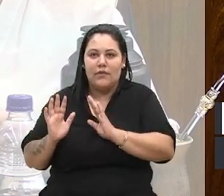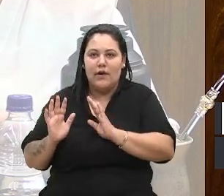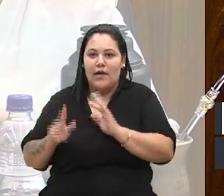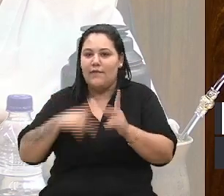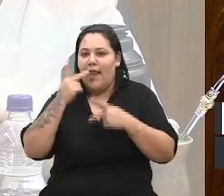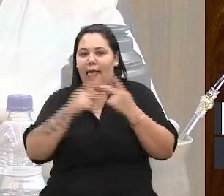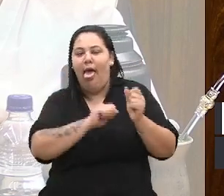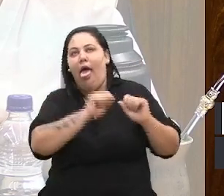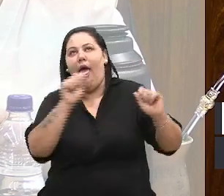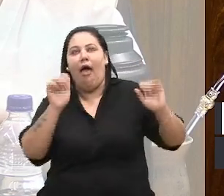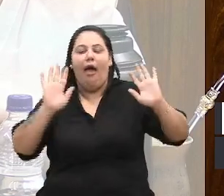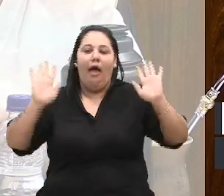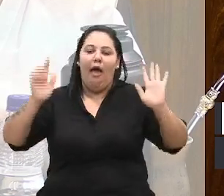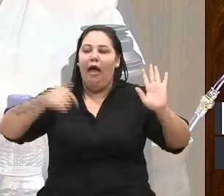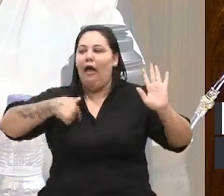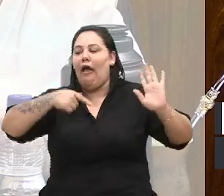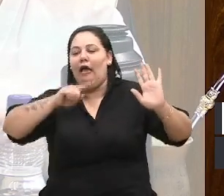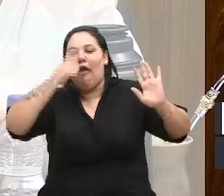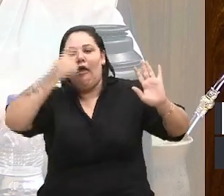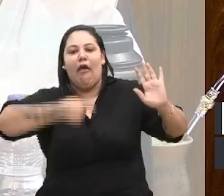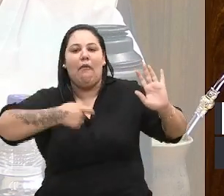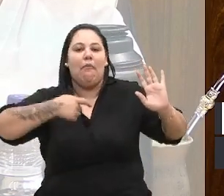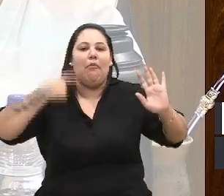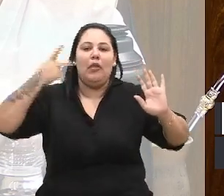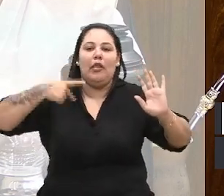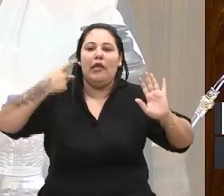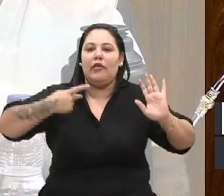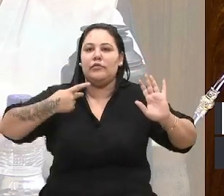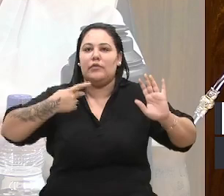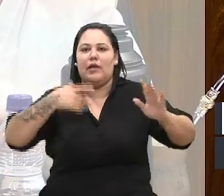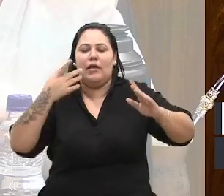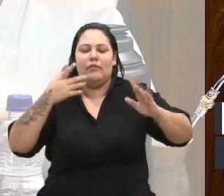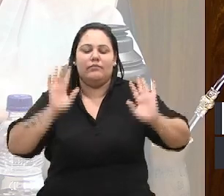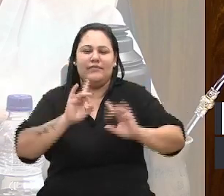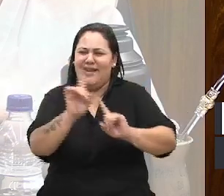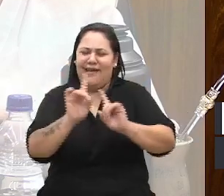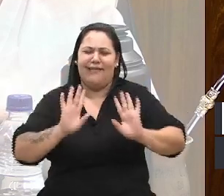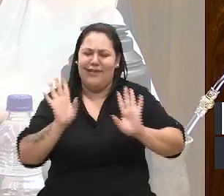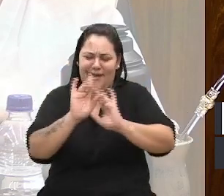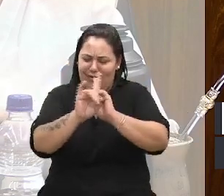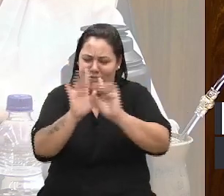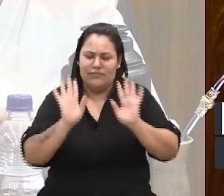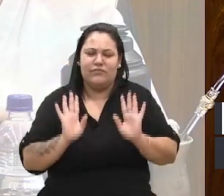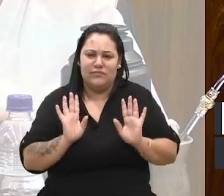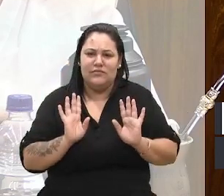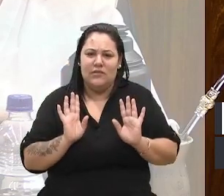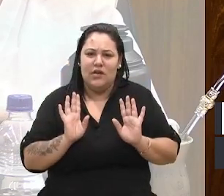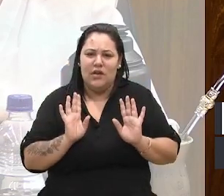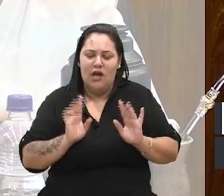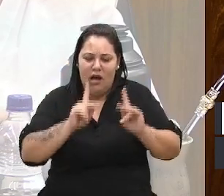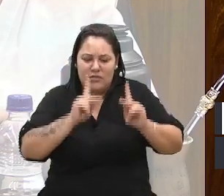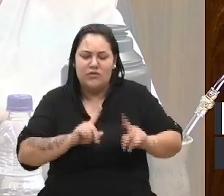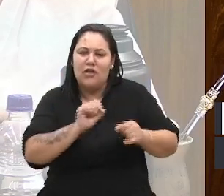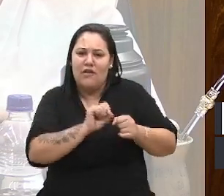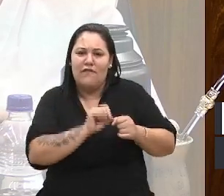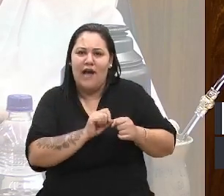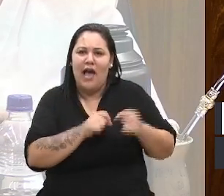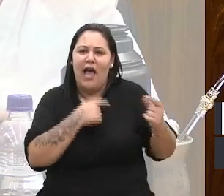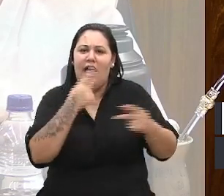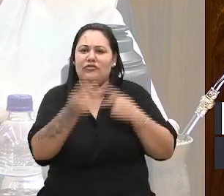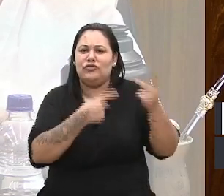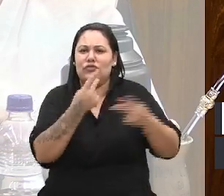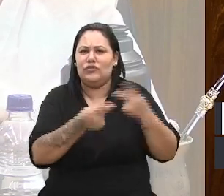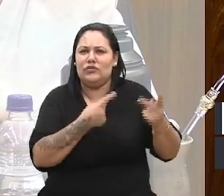porque eu não sou político. Porque eu sei o quê, porque é político. Não. Não. As pessoas fazem esse discurso quando é para